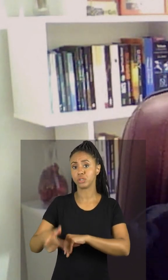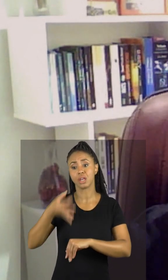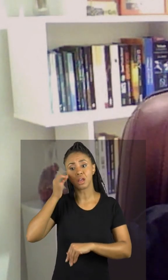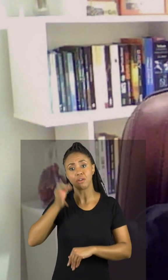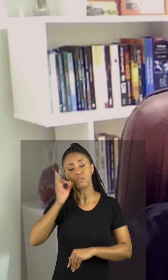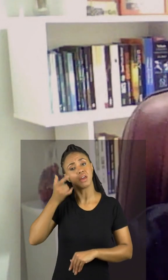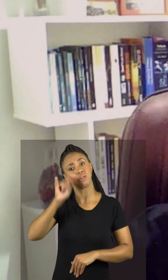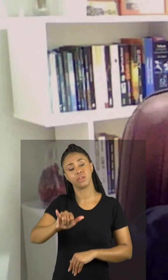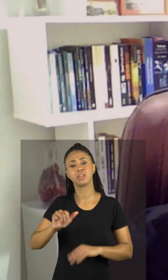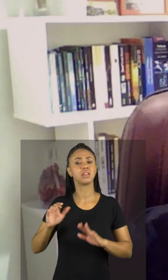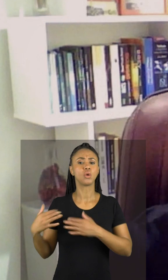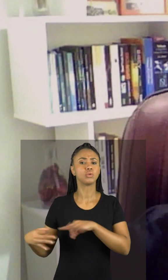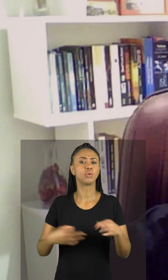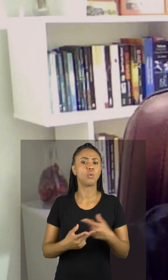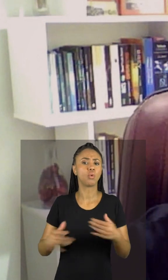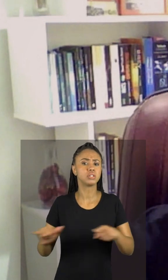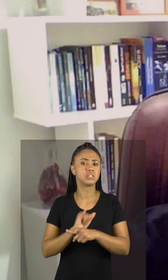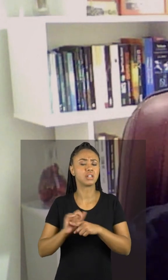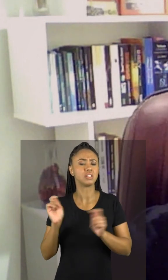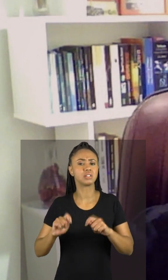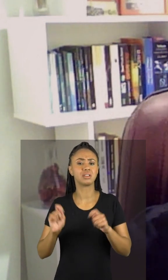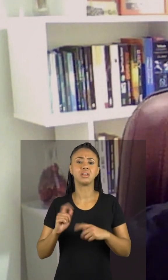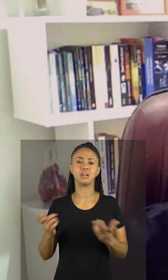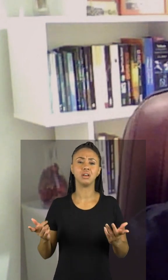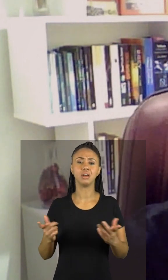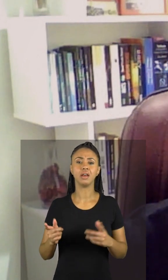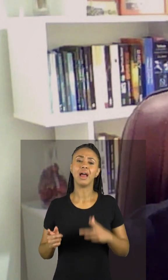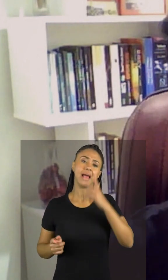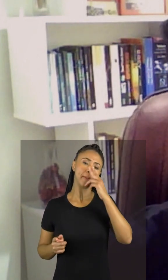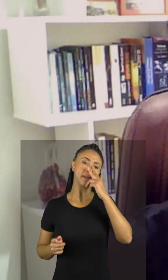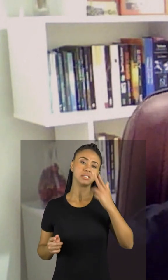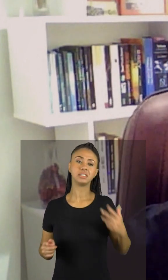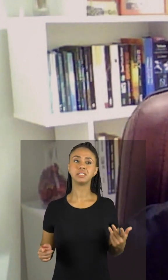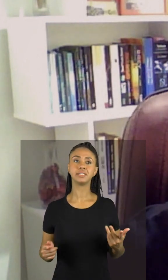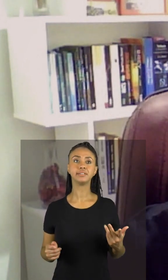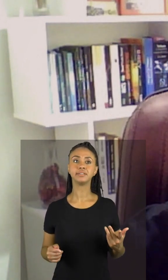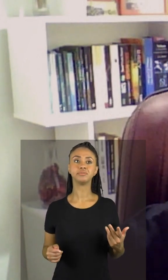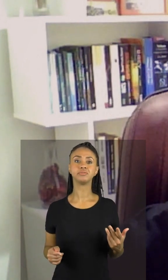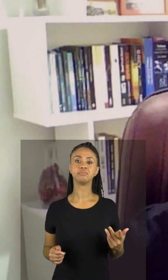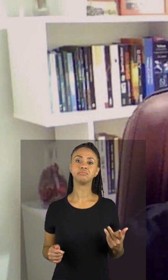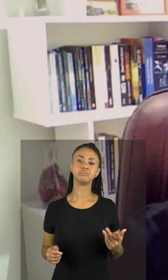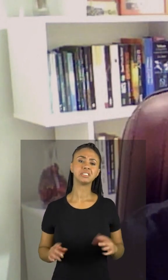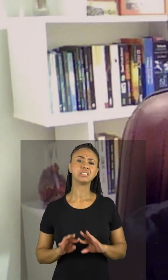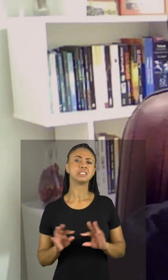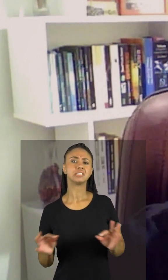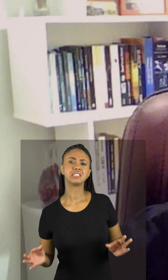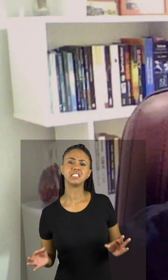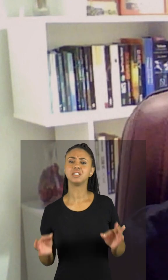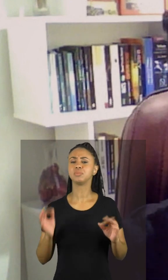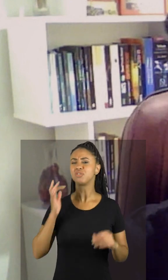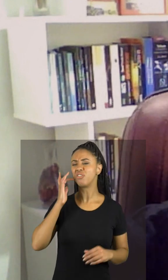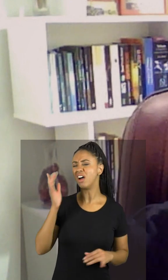específicas rotinas do nosso dia a dia que a gente pode até achar pode ser pode ser algo simples